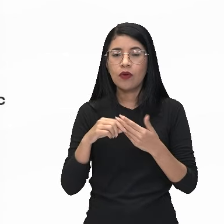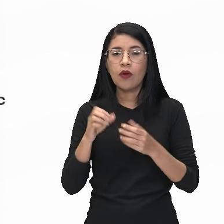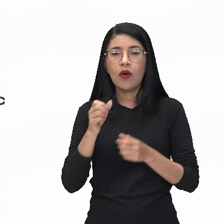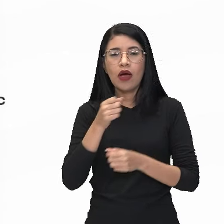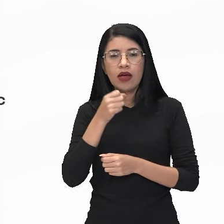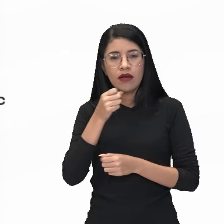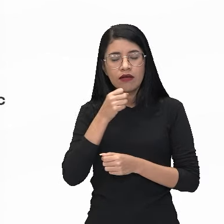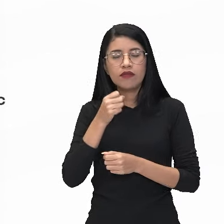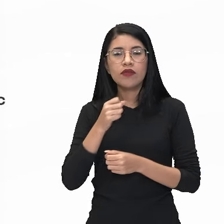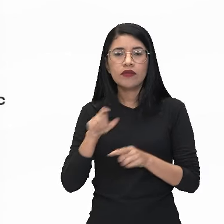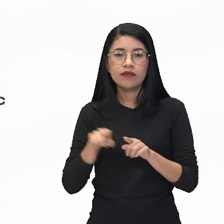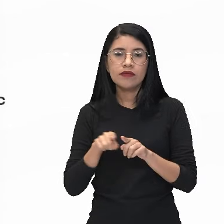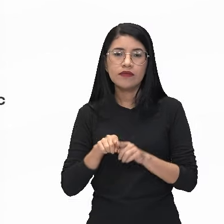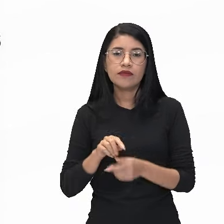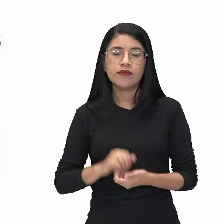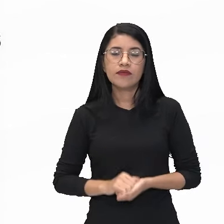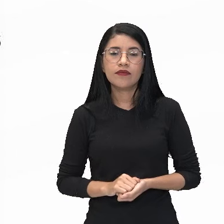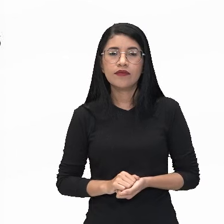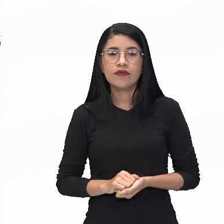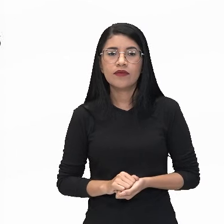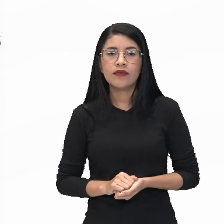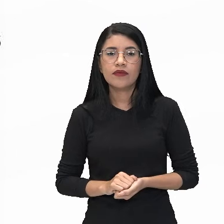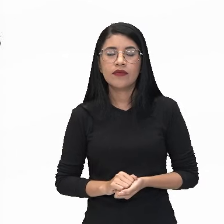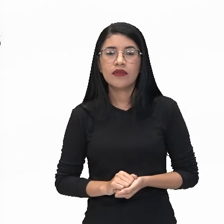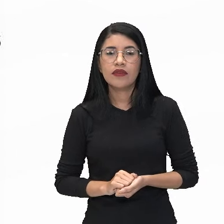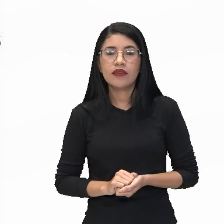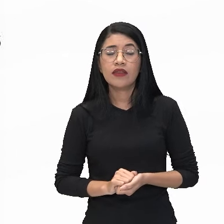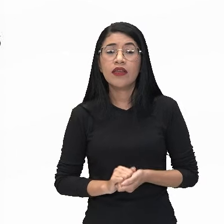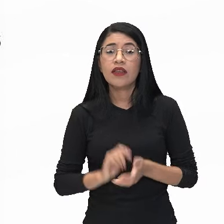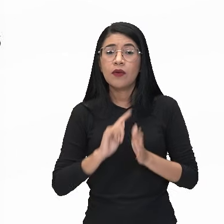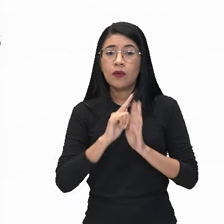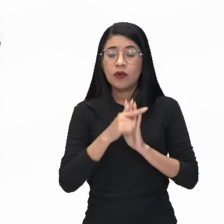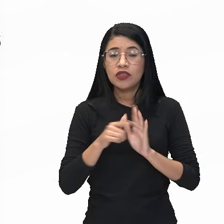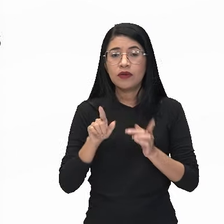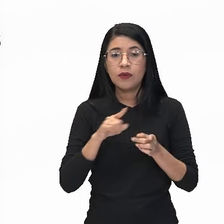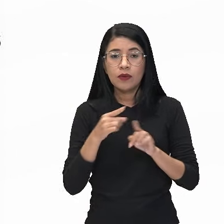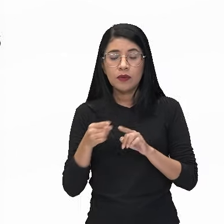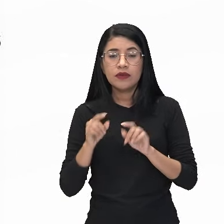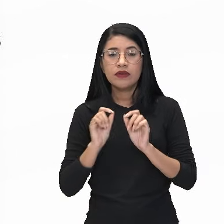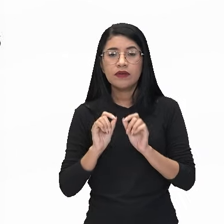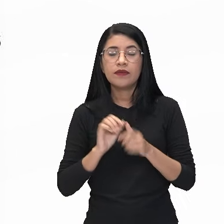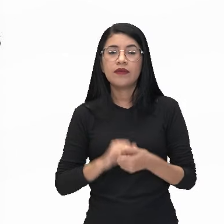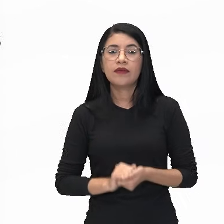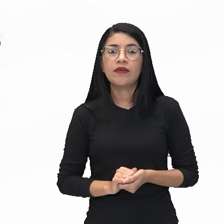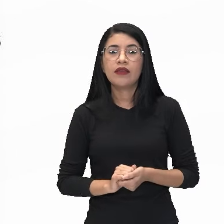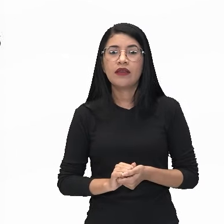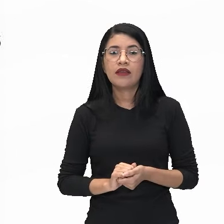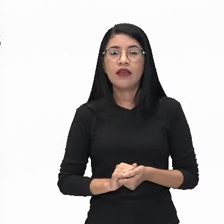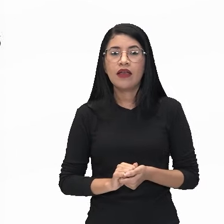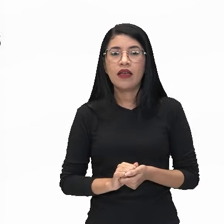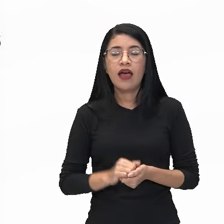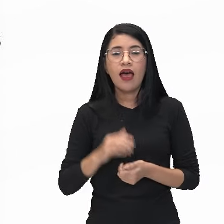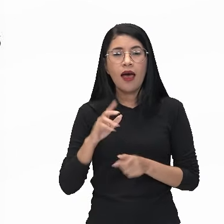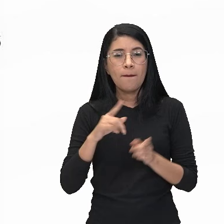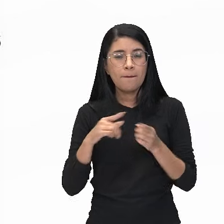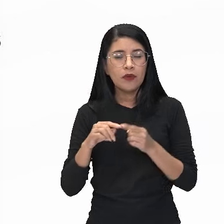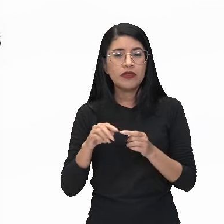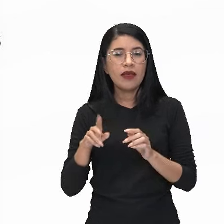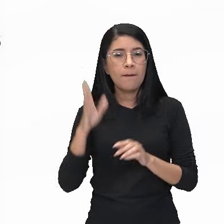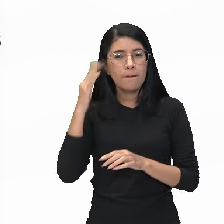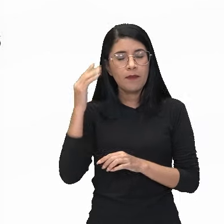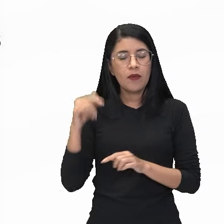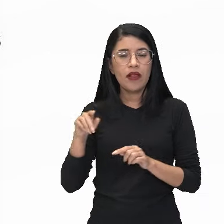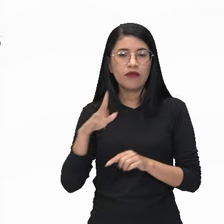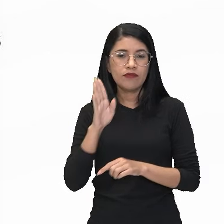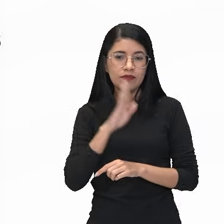amazônida também. E aí, nós temos o gênero musical a qual pertence. Música popular brasileira e regional. A